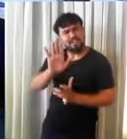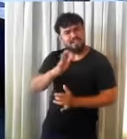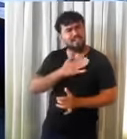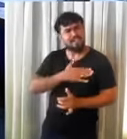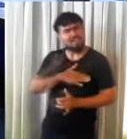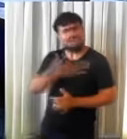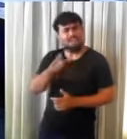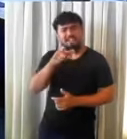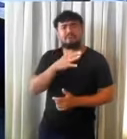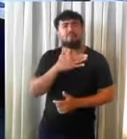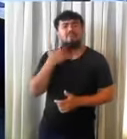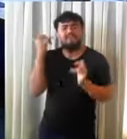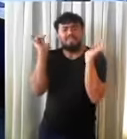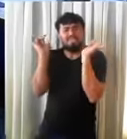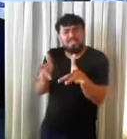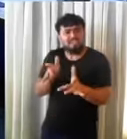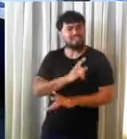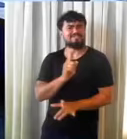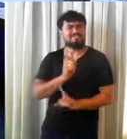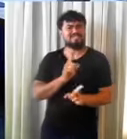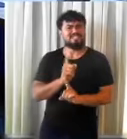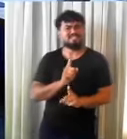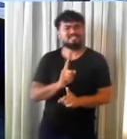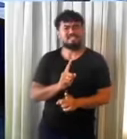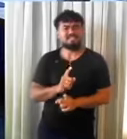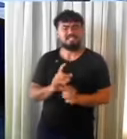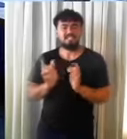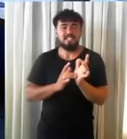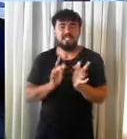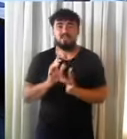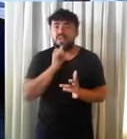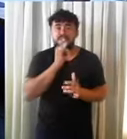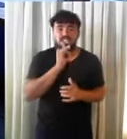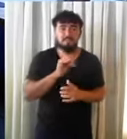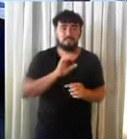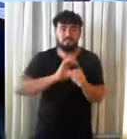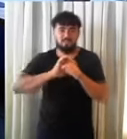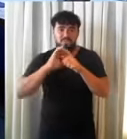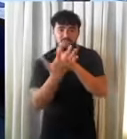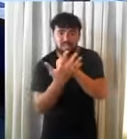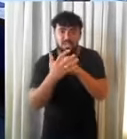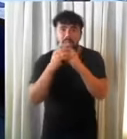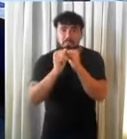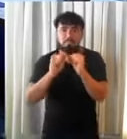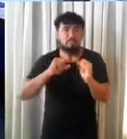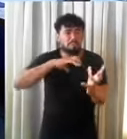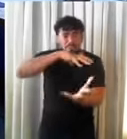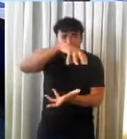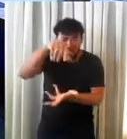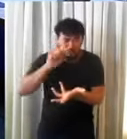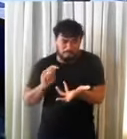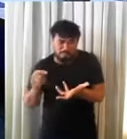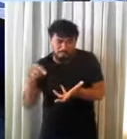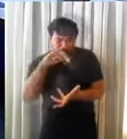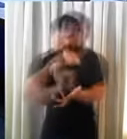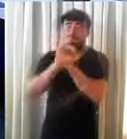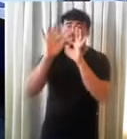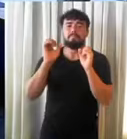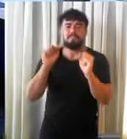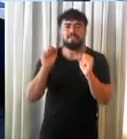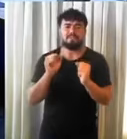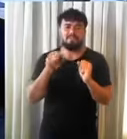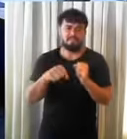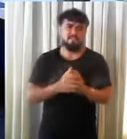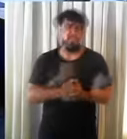essa doença não é para morrer O que Jesus está dizendo hoje é a pandemia pode ser global, mas é a minha glória que vai brilhar Você recebe isso